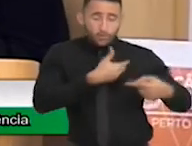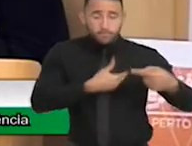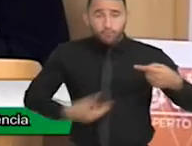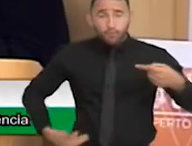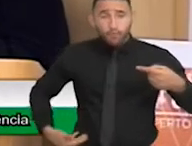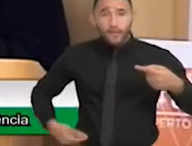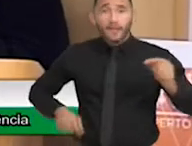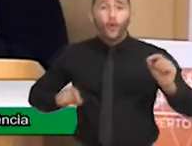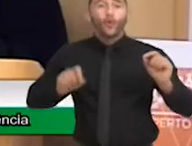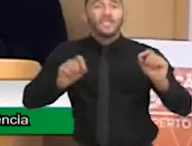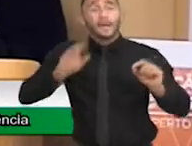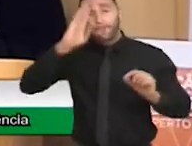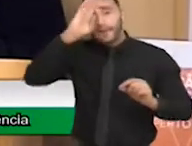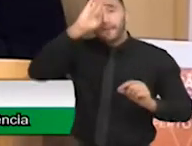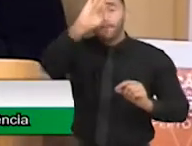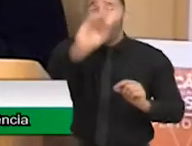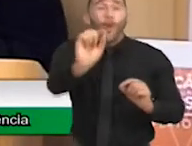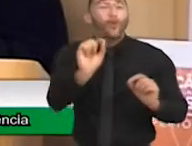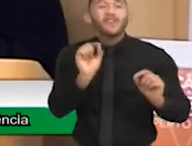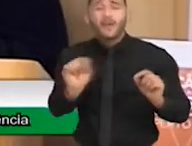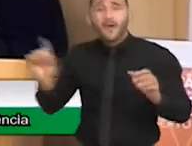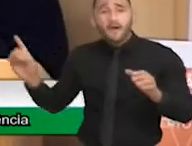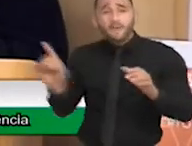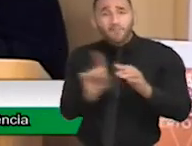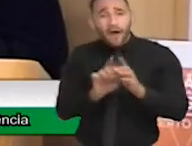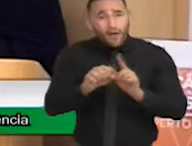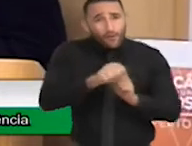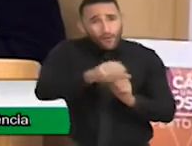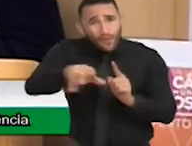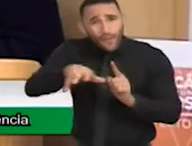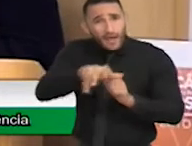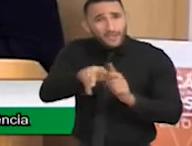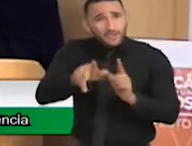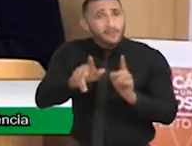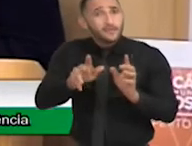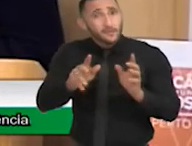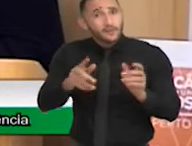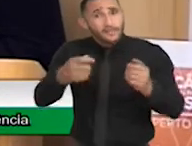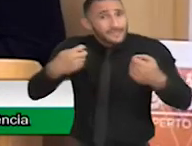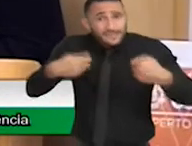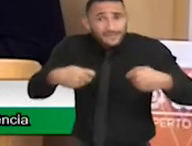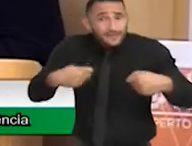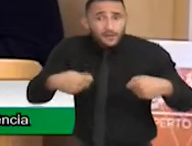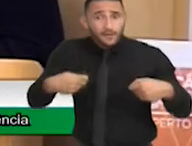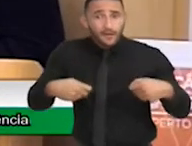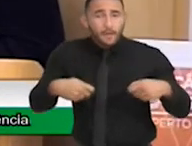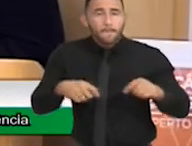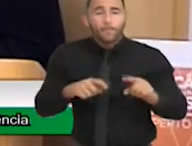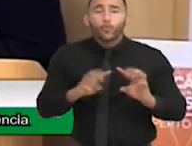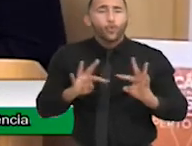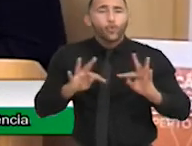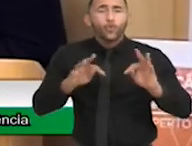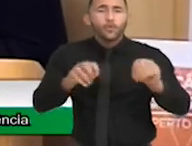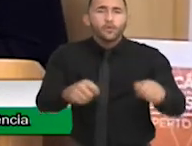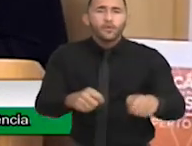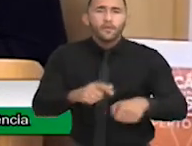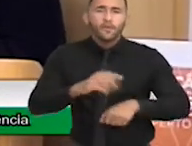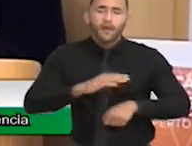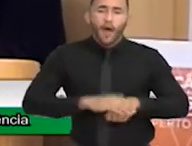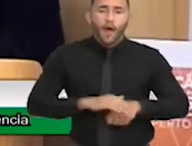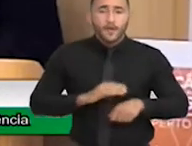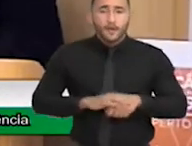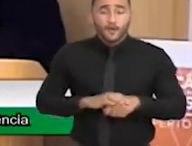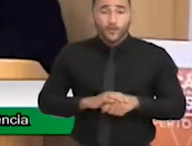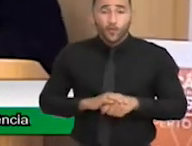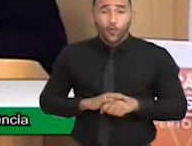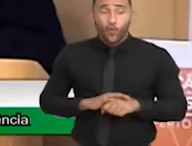maior, é a ação, ou seja, aquilo que se faz em um direcionamento